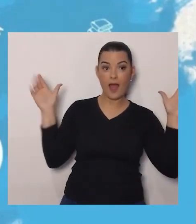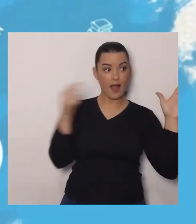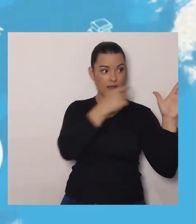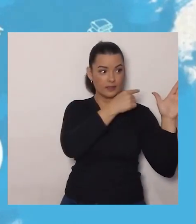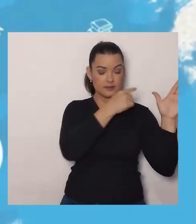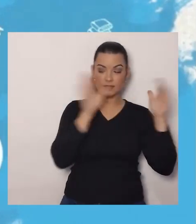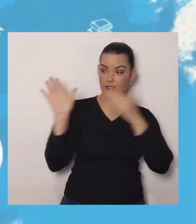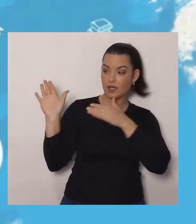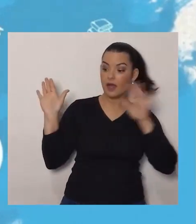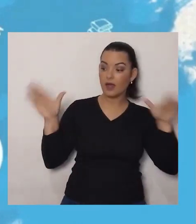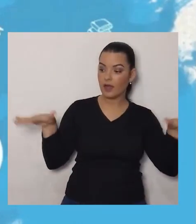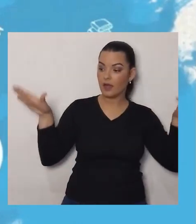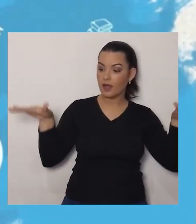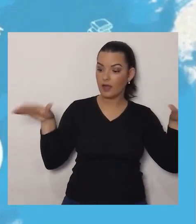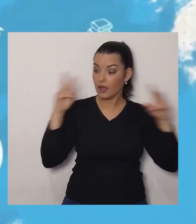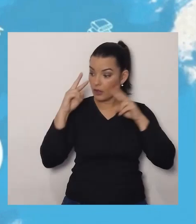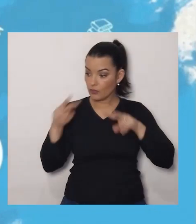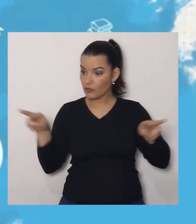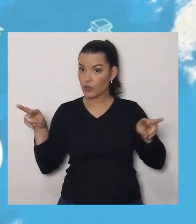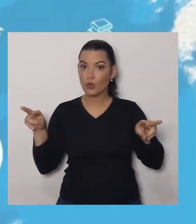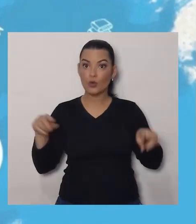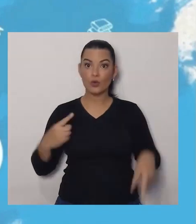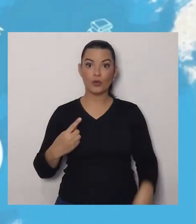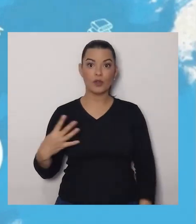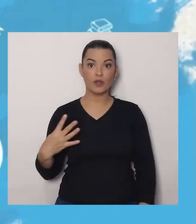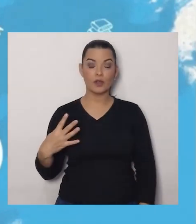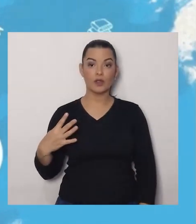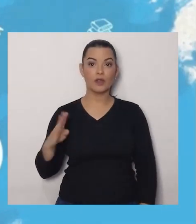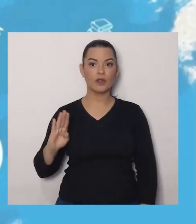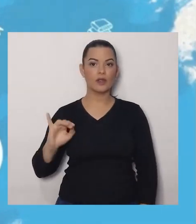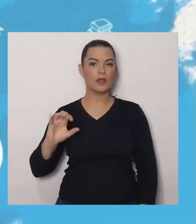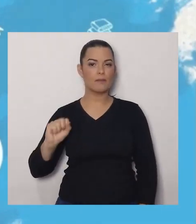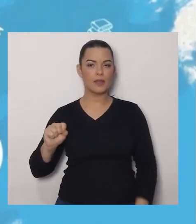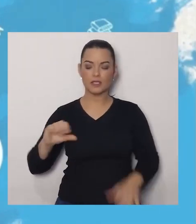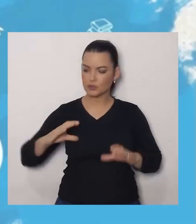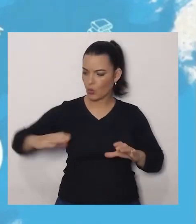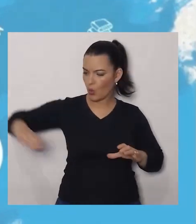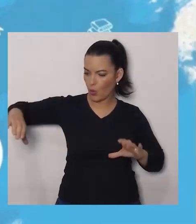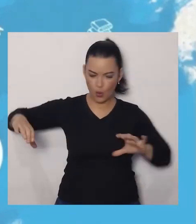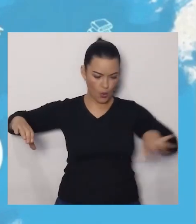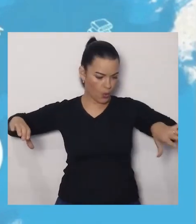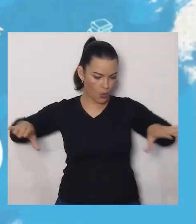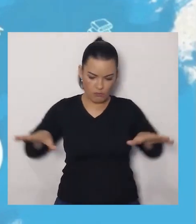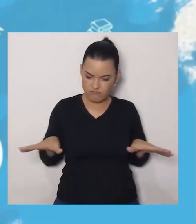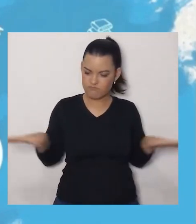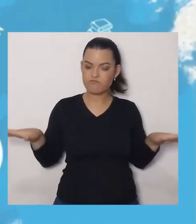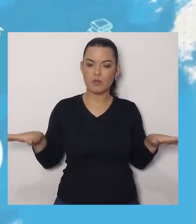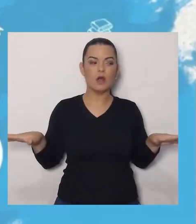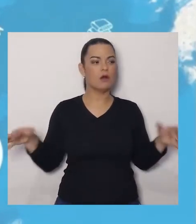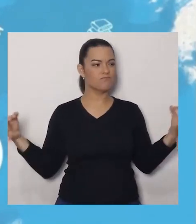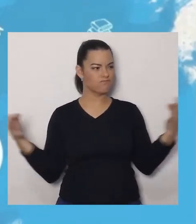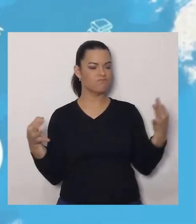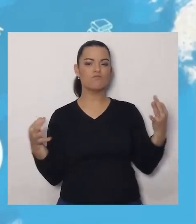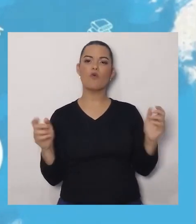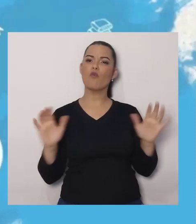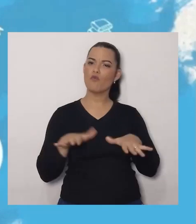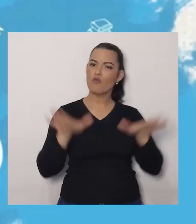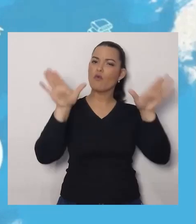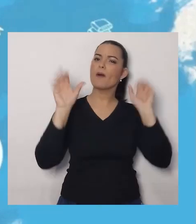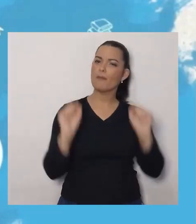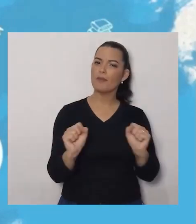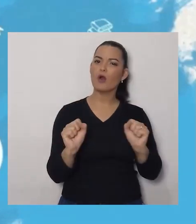aí falou, ah, então é possível voar. E ela voltou pra casa e contou pro pai. Tava na hora do lanche.